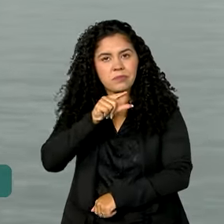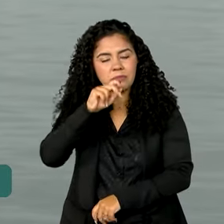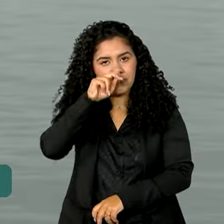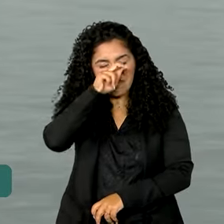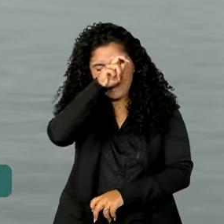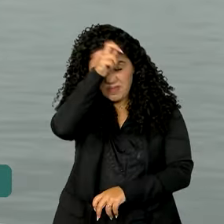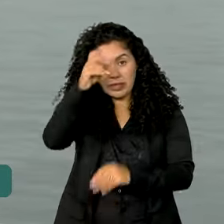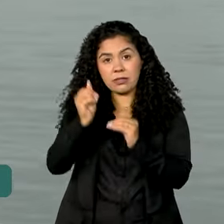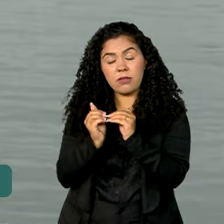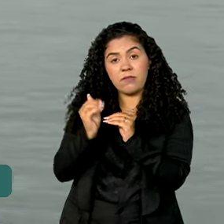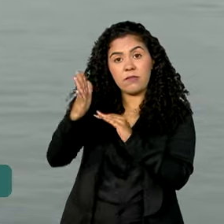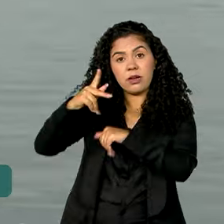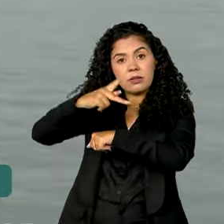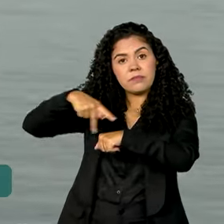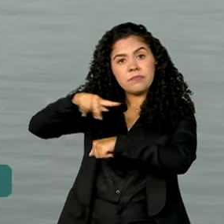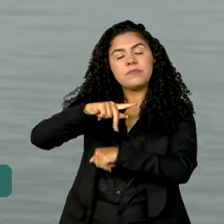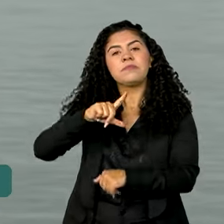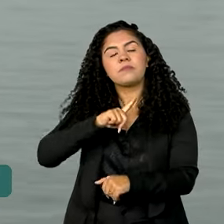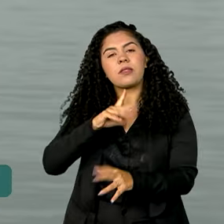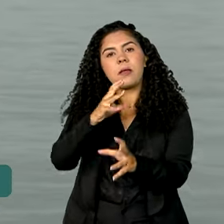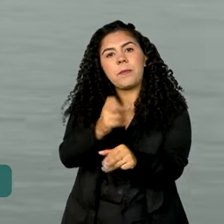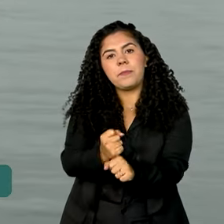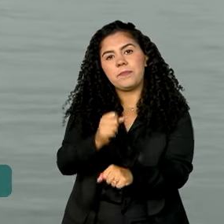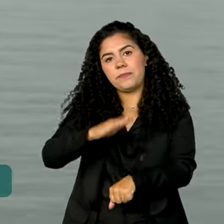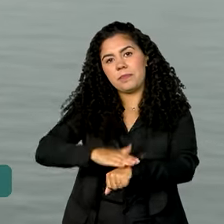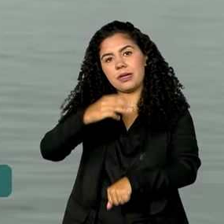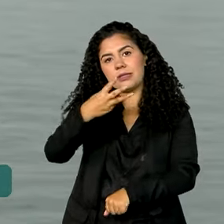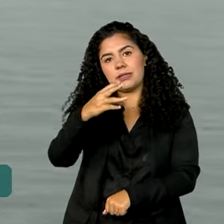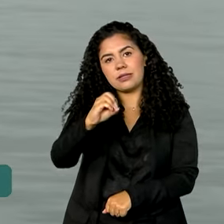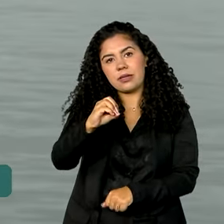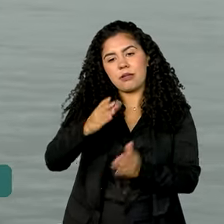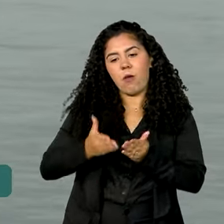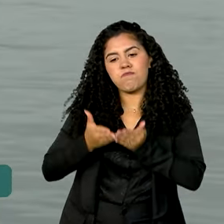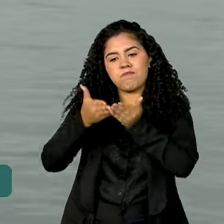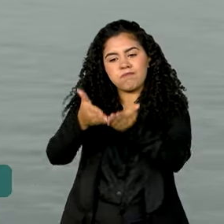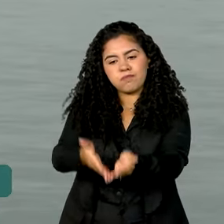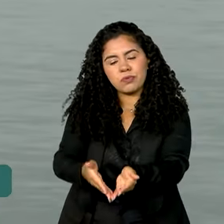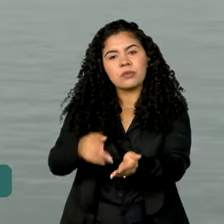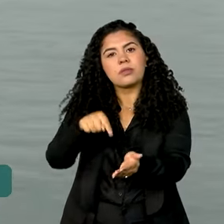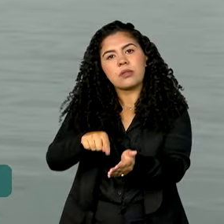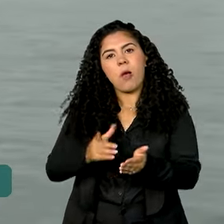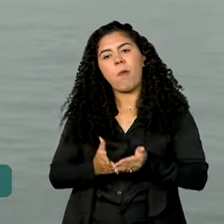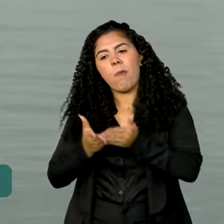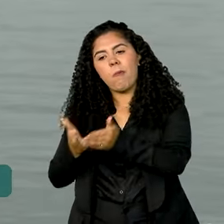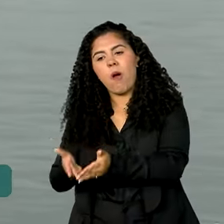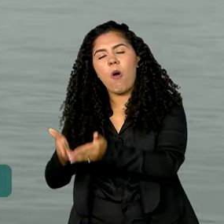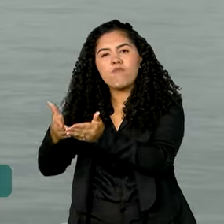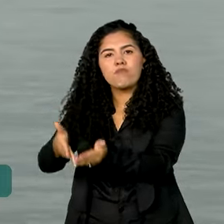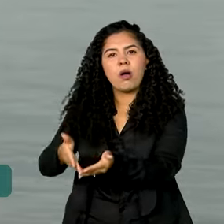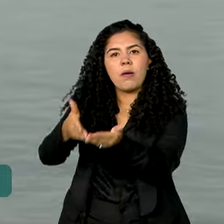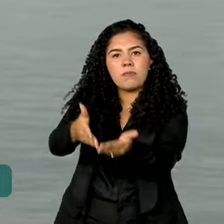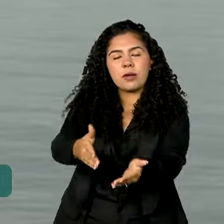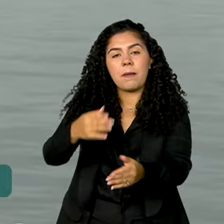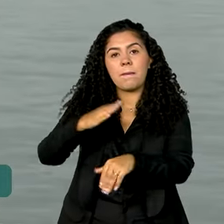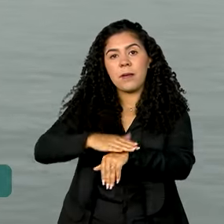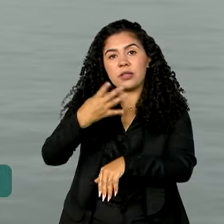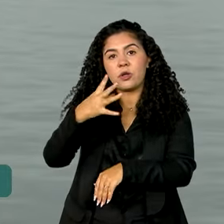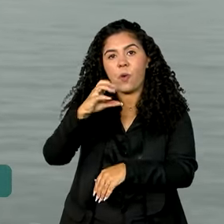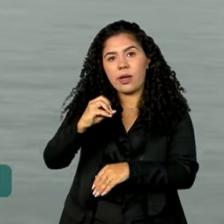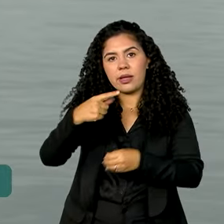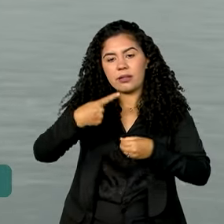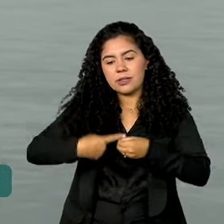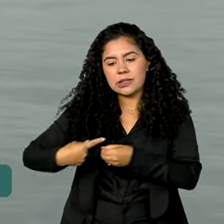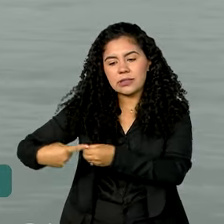Já a do exterior, a expectativa é receber mais de 30 navios de longo curso, que vão fazer paradas em mais de 40 cidades brasileiras.